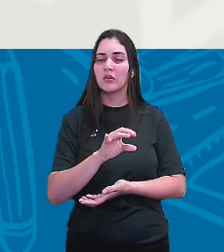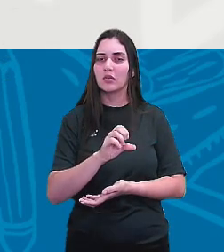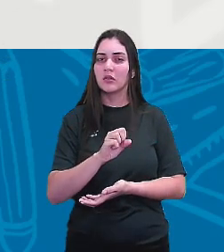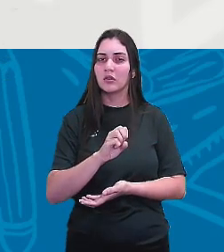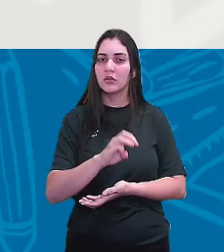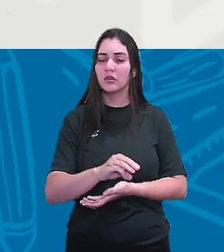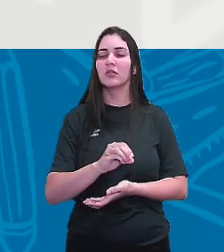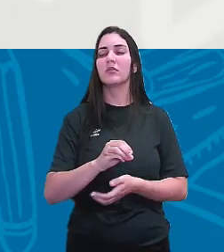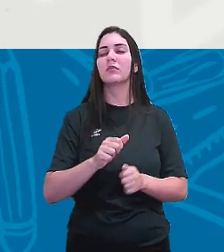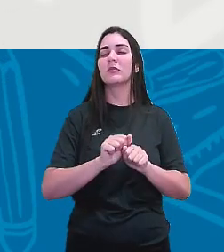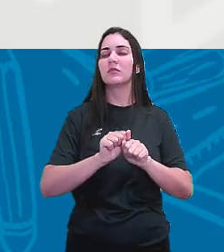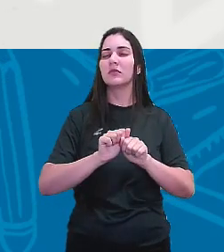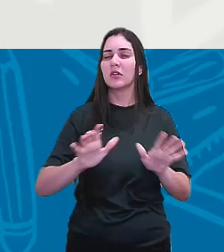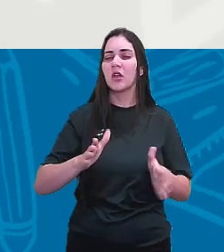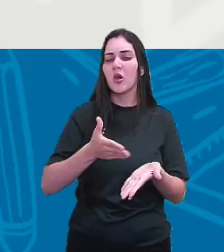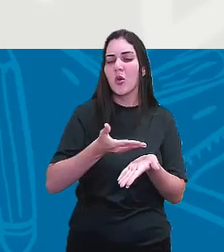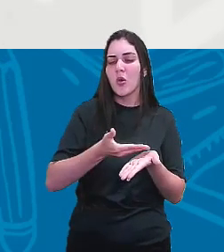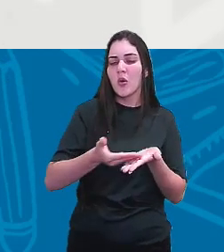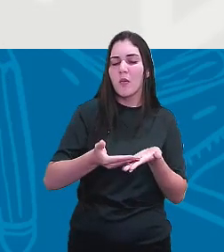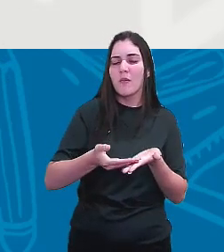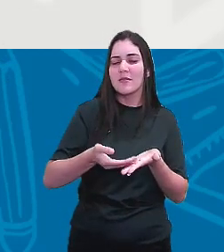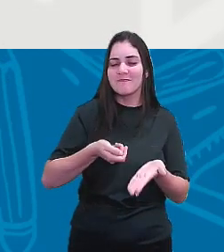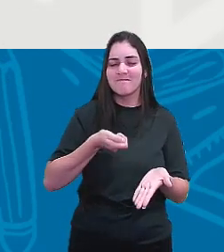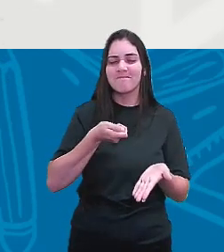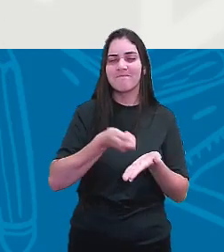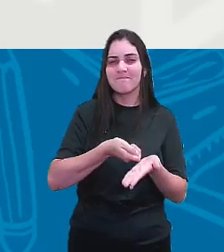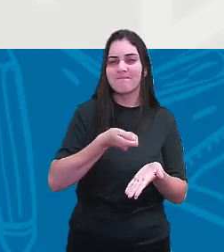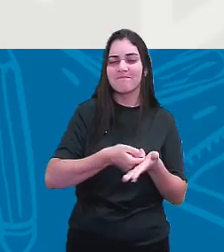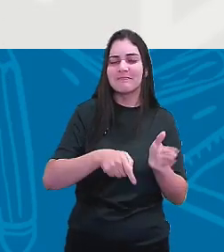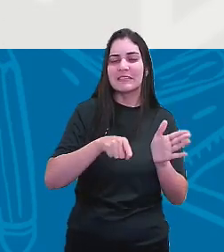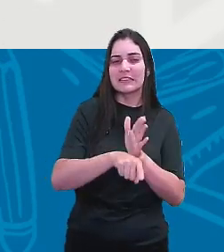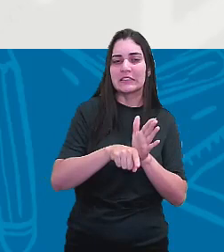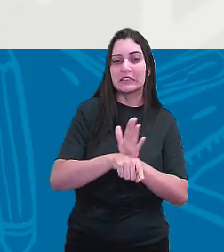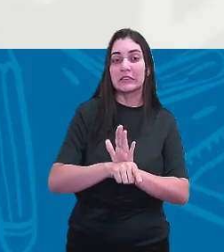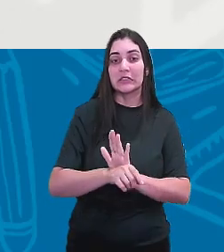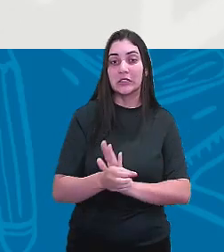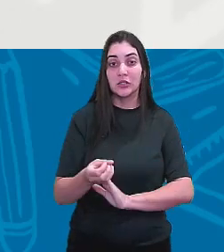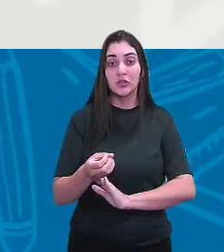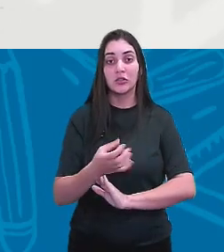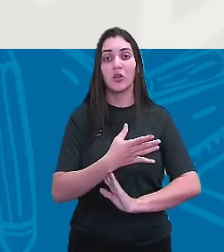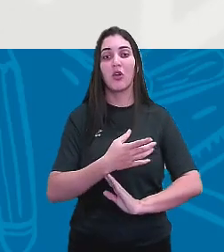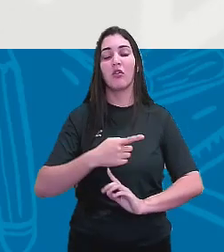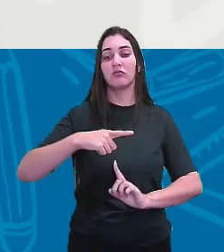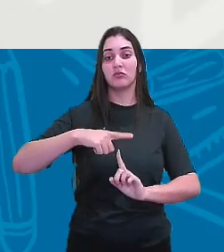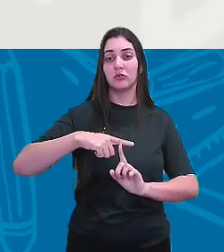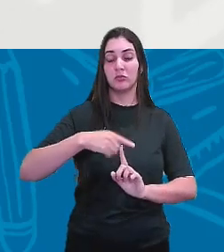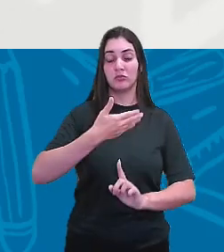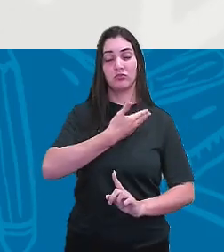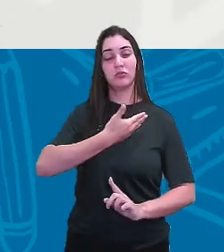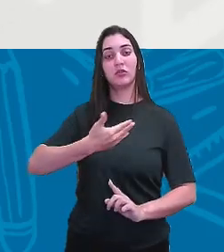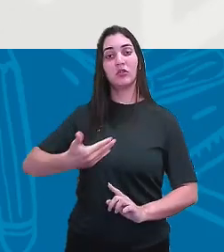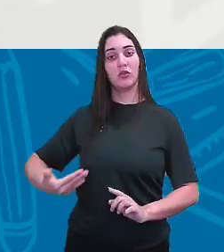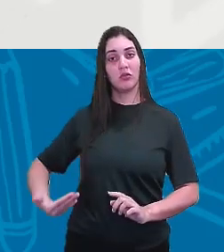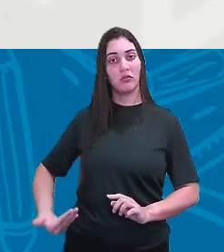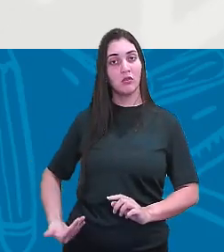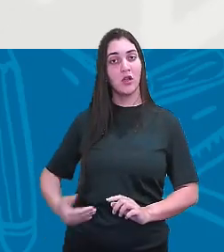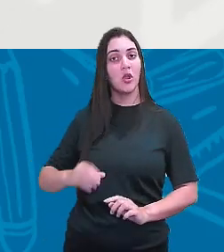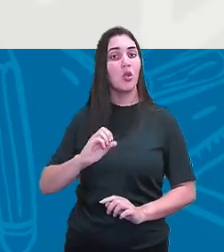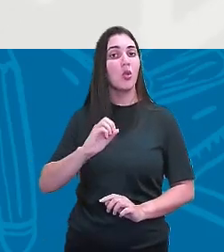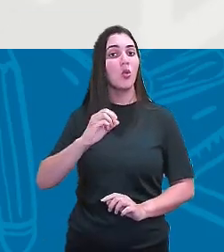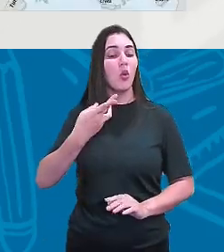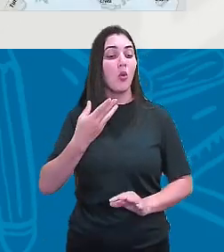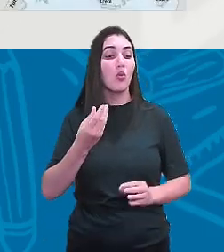começam a ser contestados e novas formas de governos ou de governar